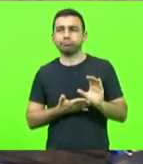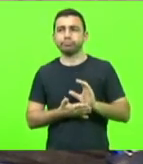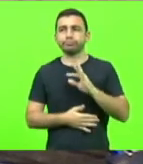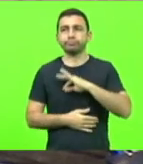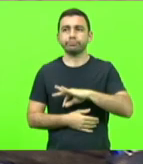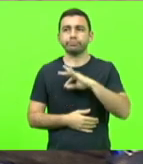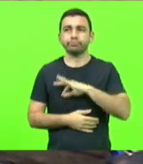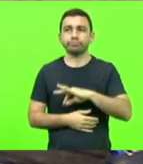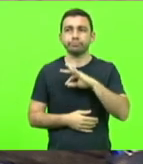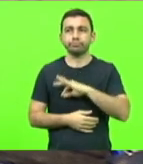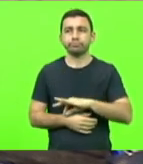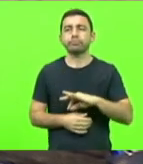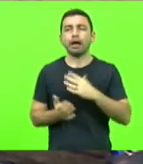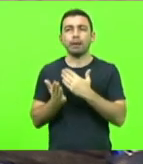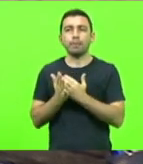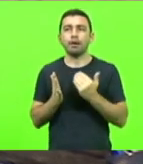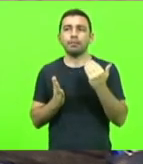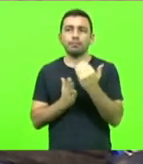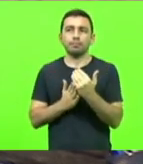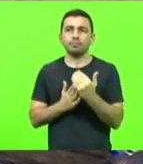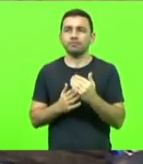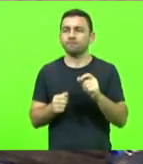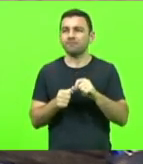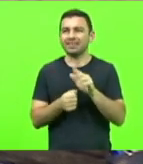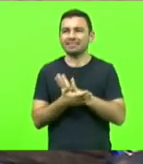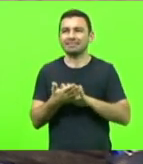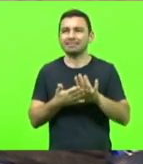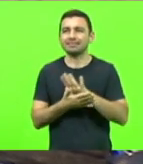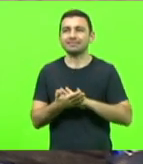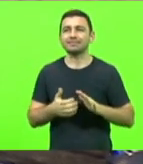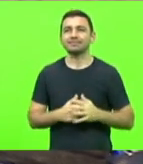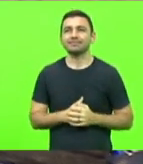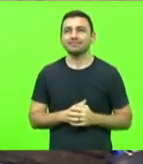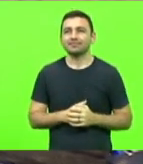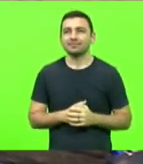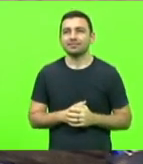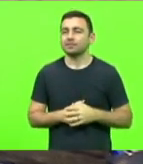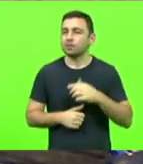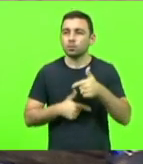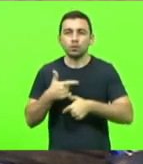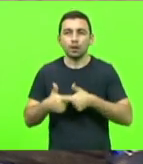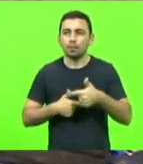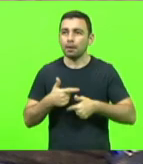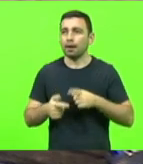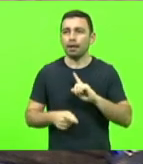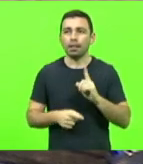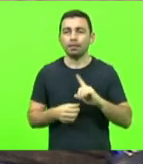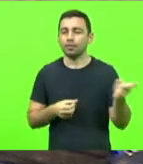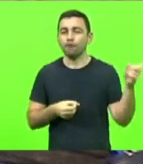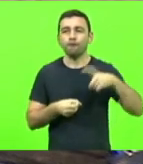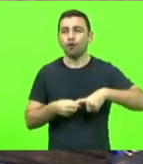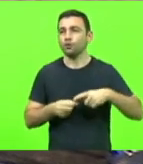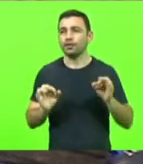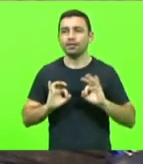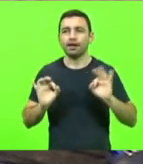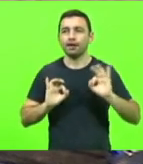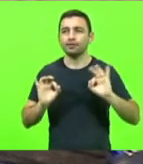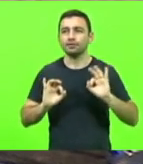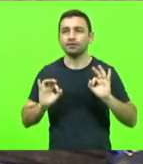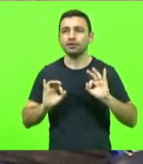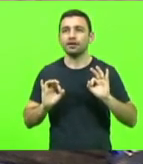gordos salários sem fazer nada, sem trabalhar, sem voltar à atividade